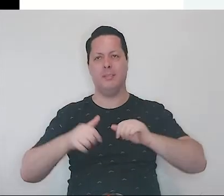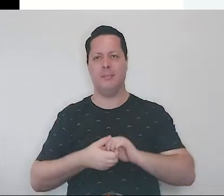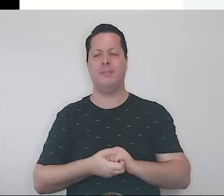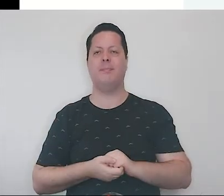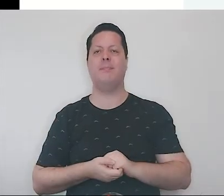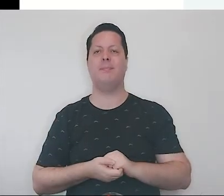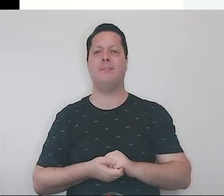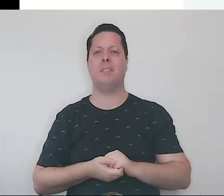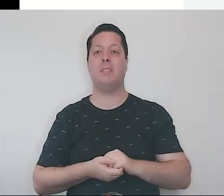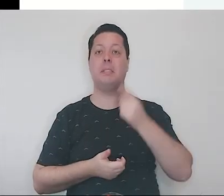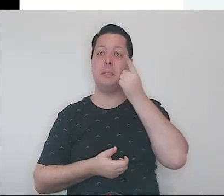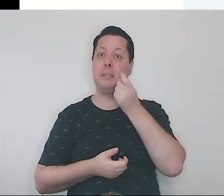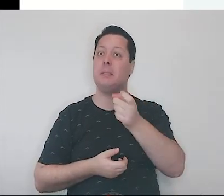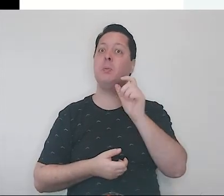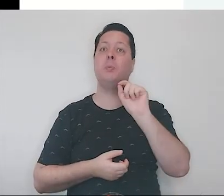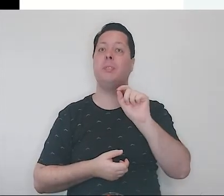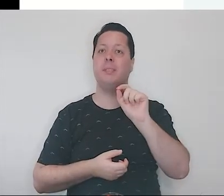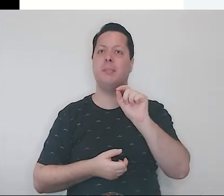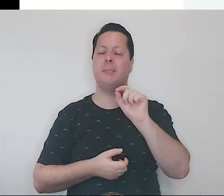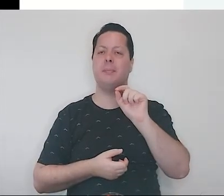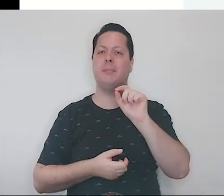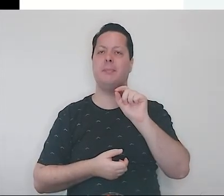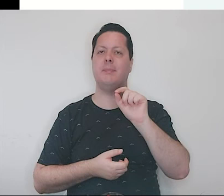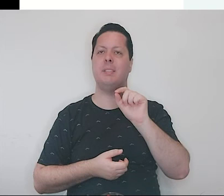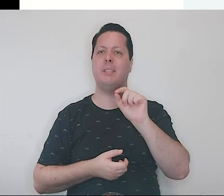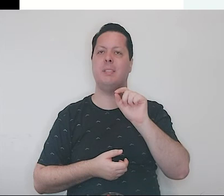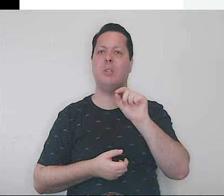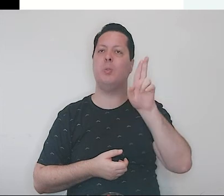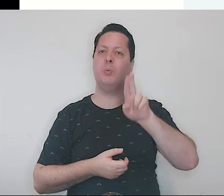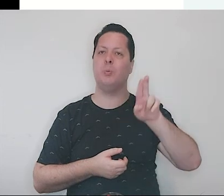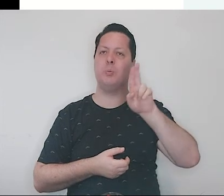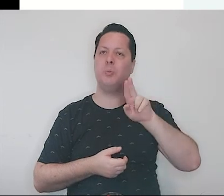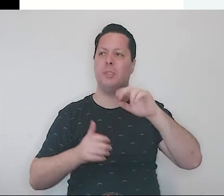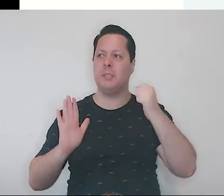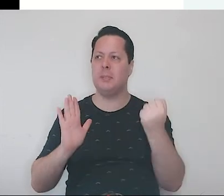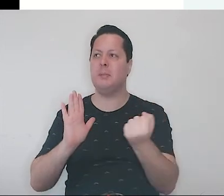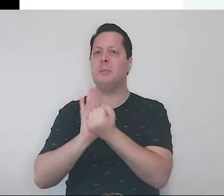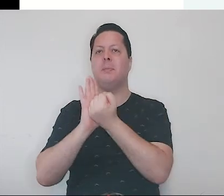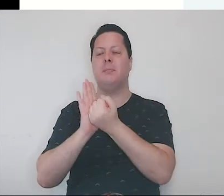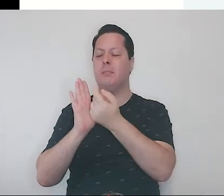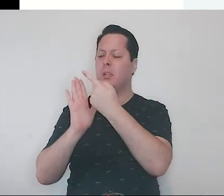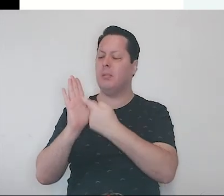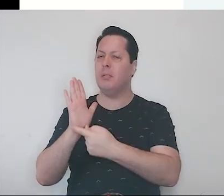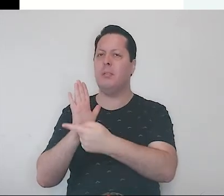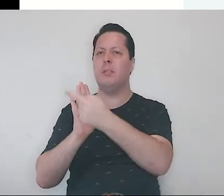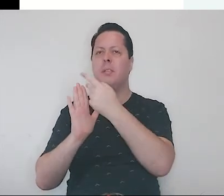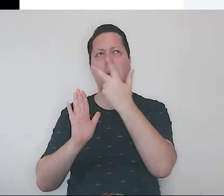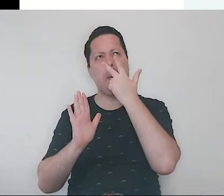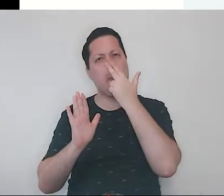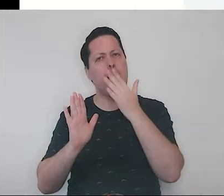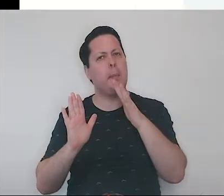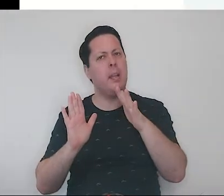E é interessante que eles usam símbolo que imita a